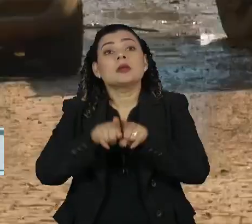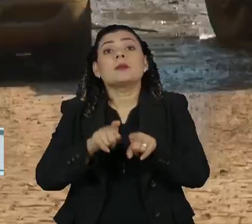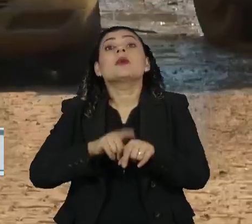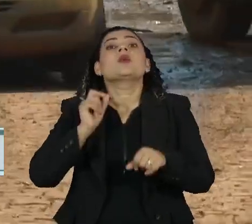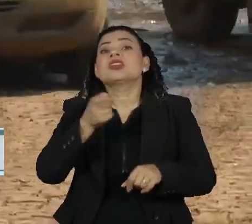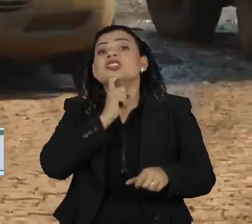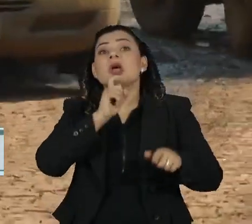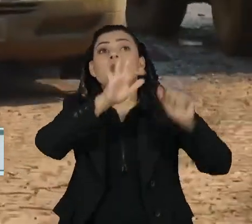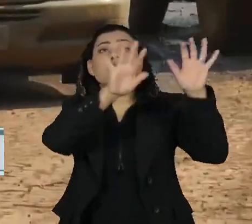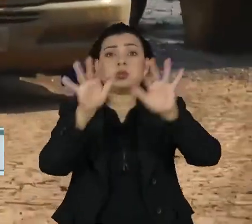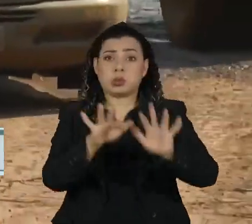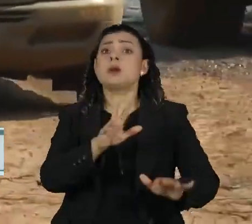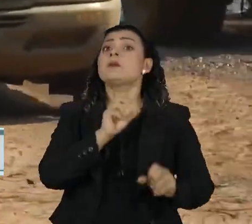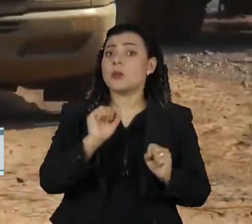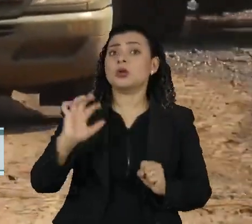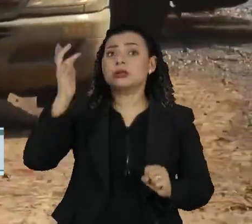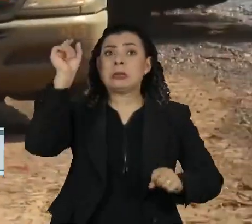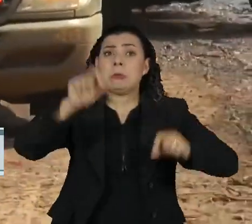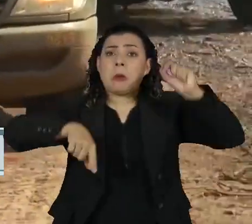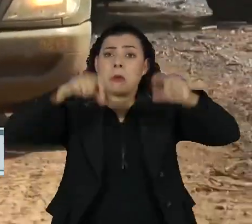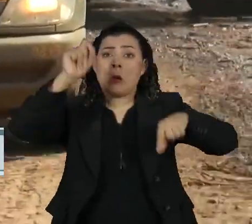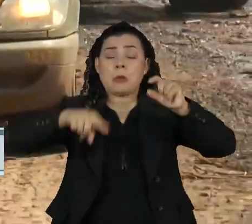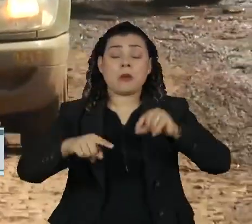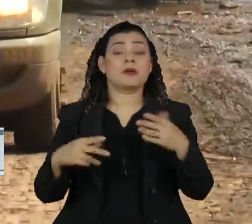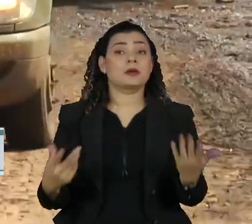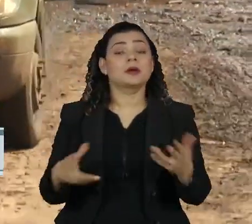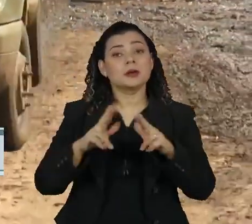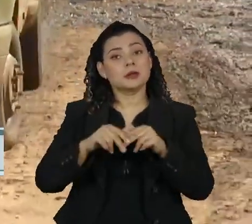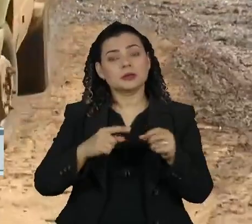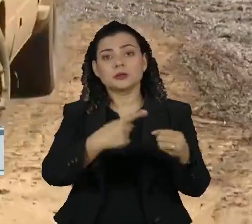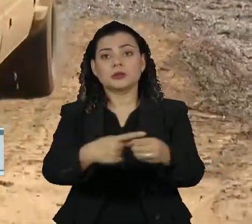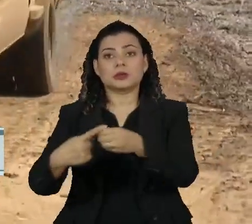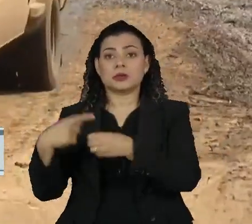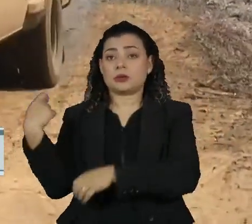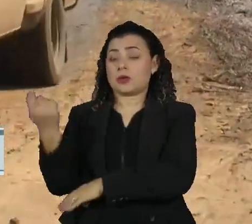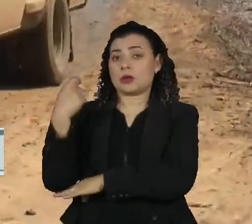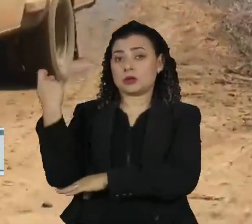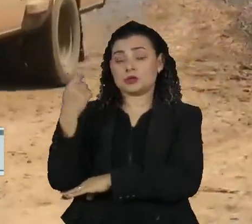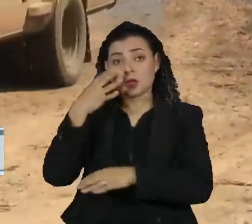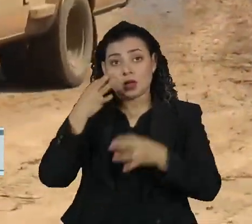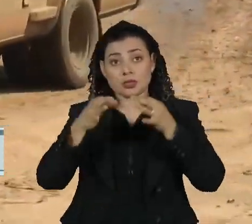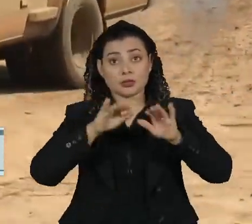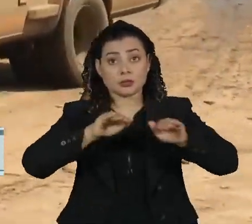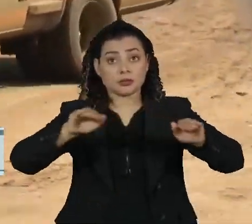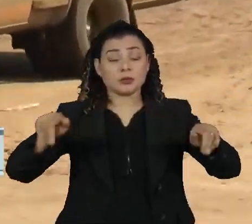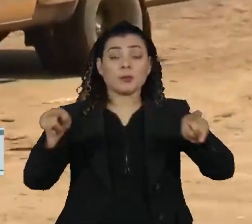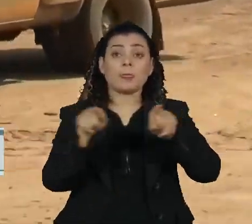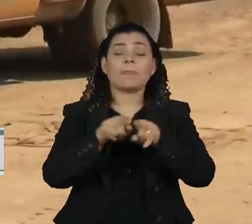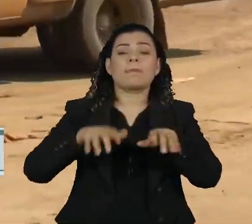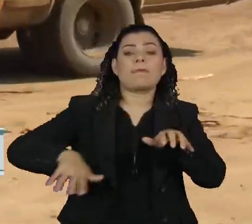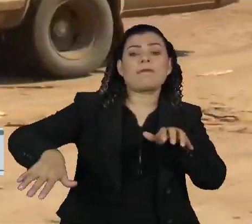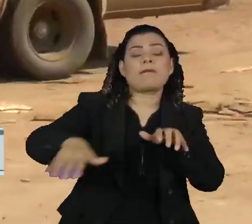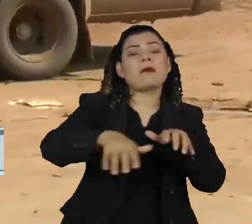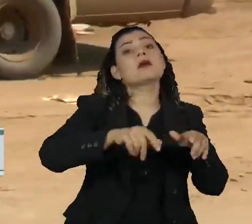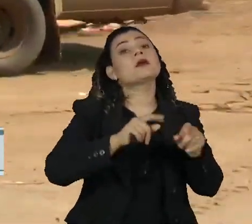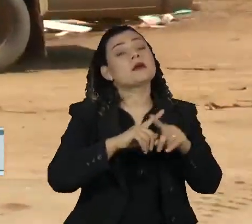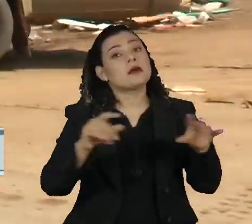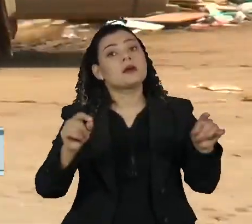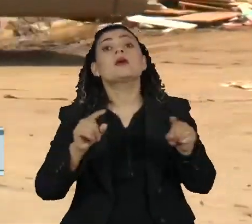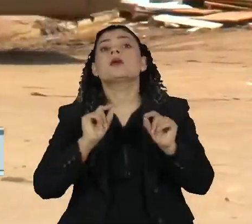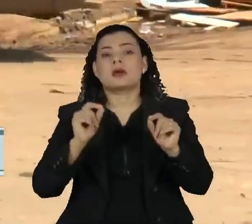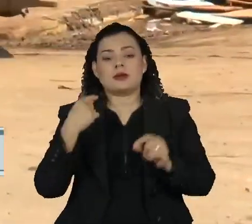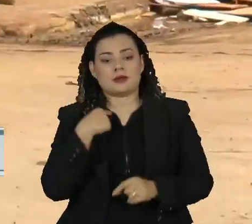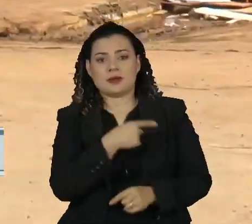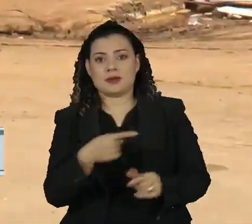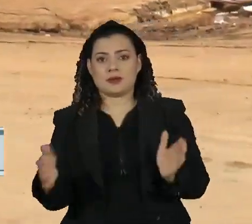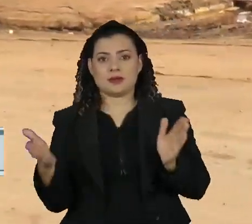também. O alerta inclui 117 municípios do Rio Grande do Sul, mas não abrange as áreas afetadas pelas chuvas nos